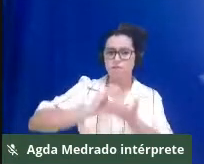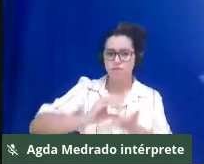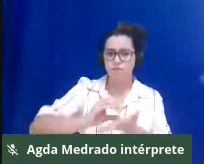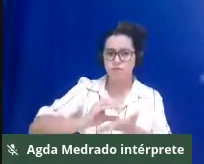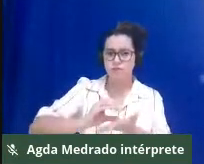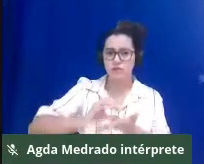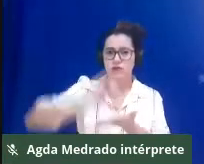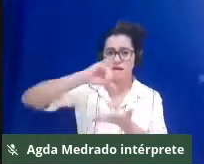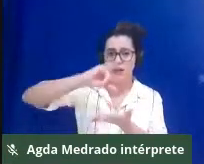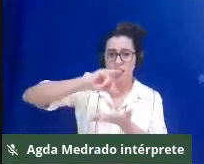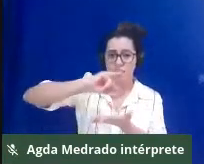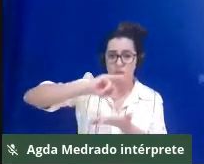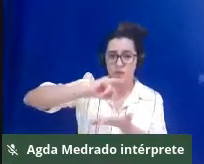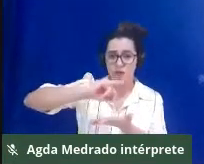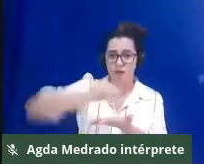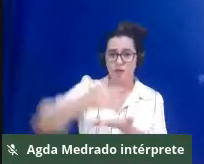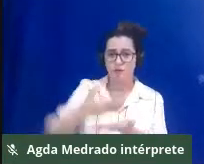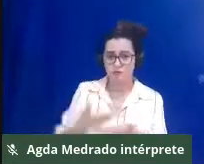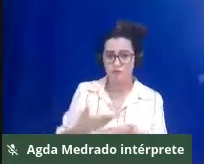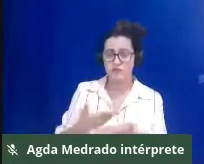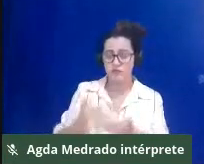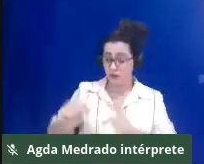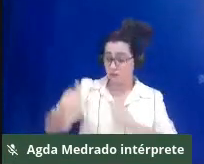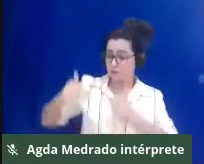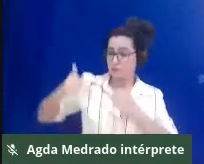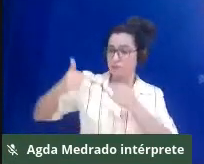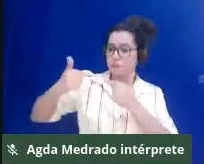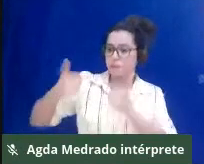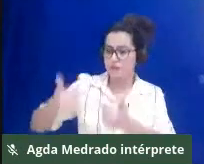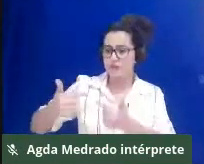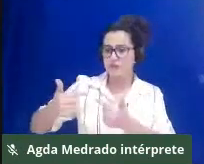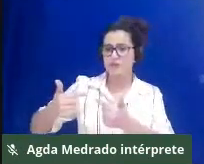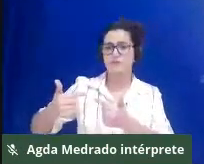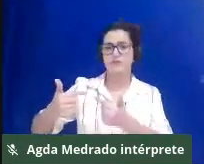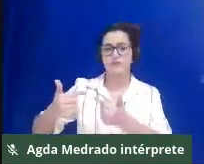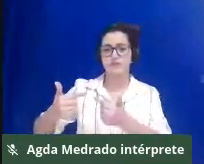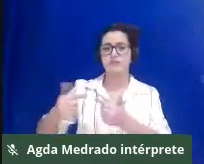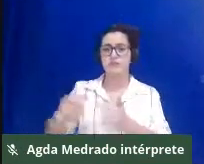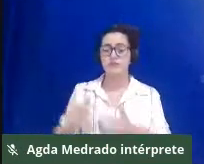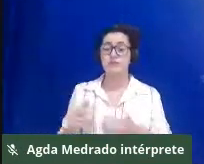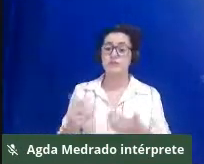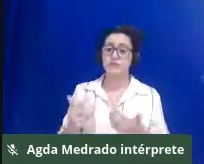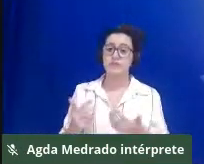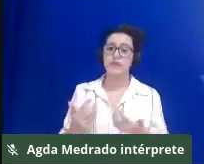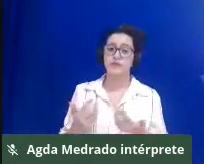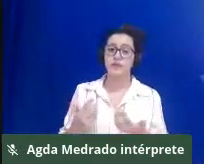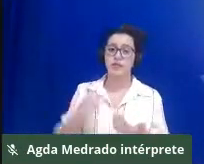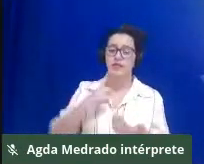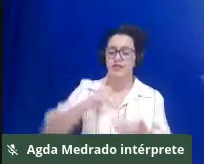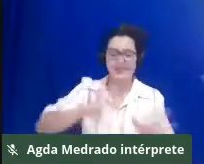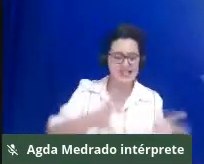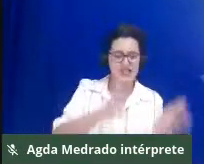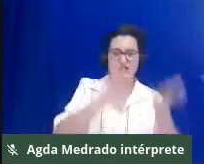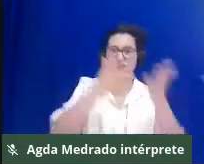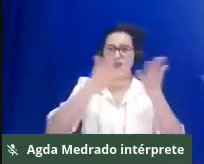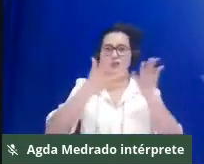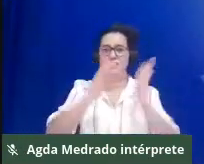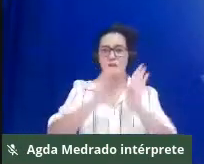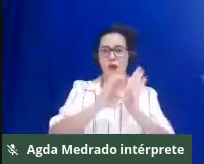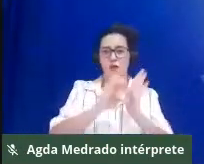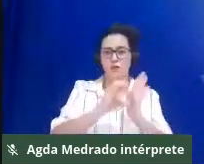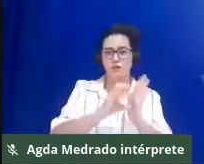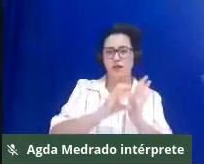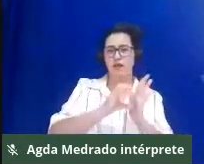então é uma atuação do Estado ao inverso do que nós esperávamos, de incentivo à presença dessas